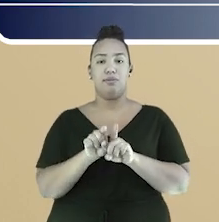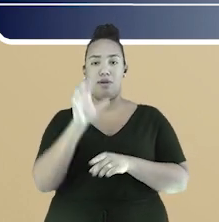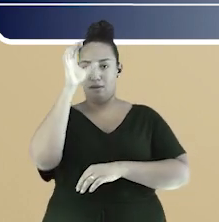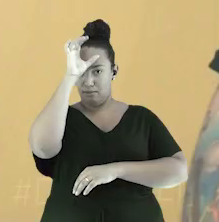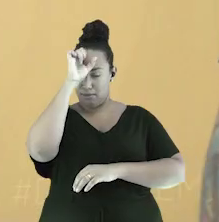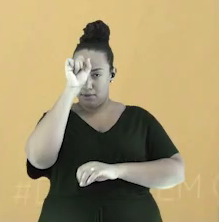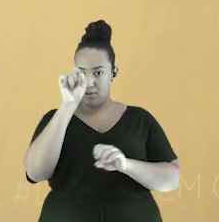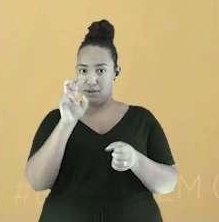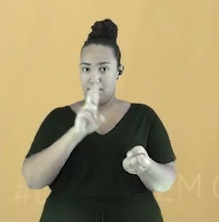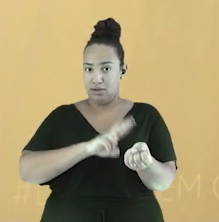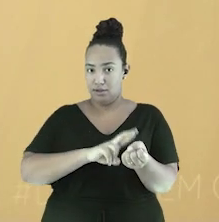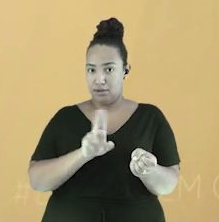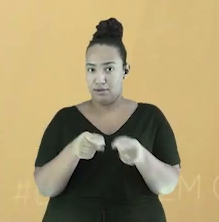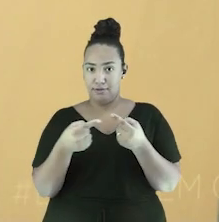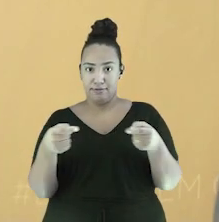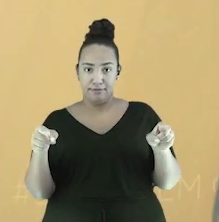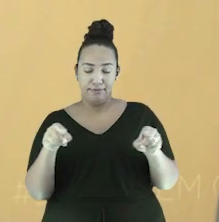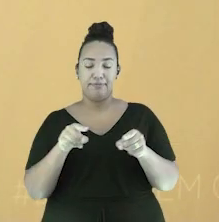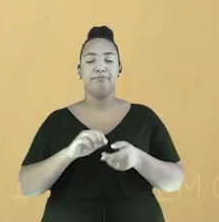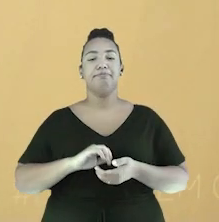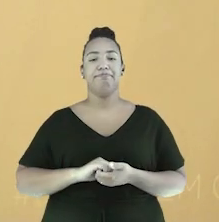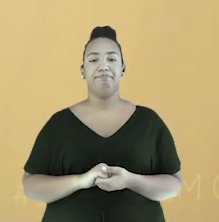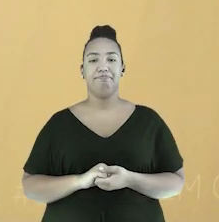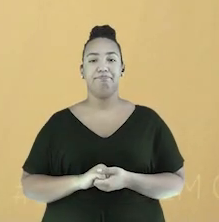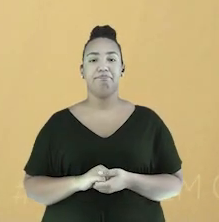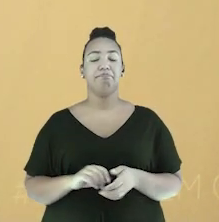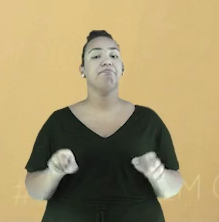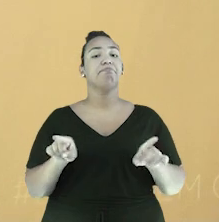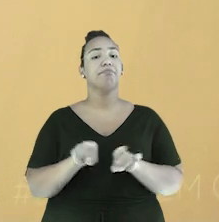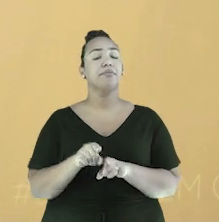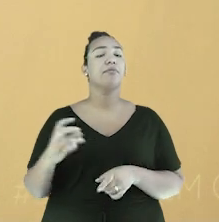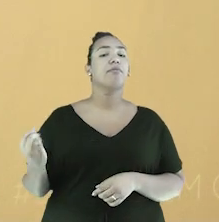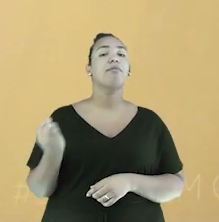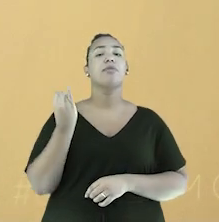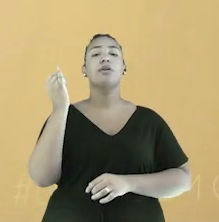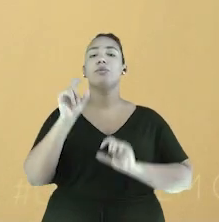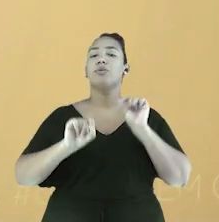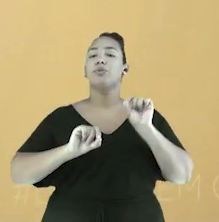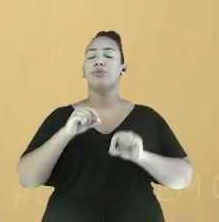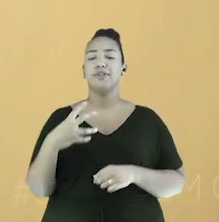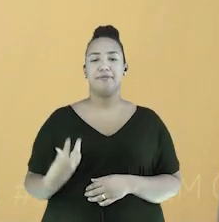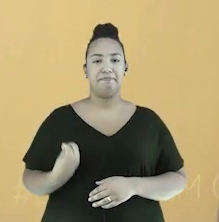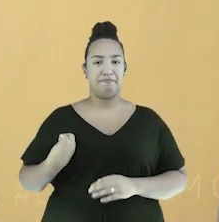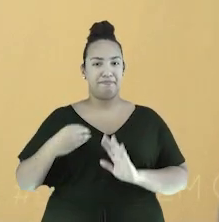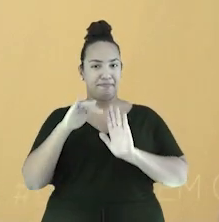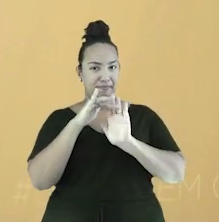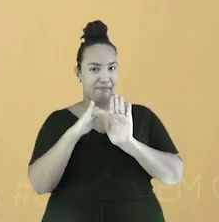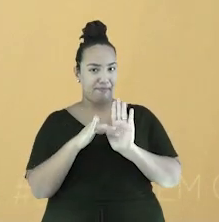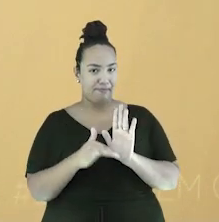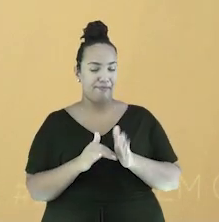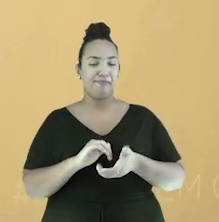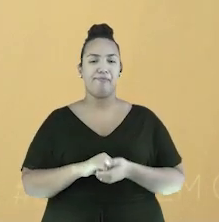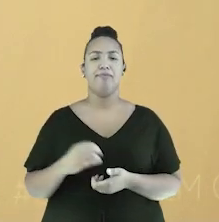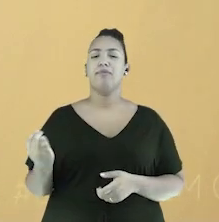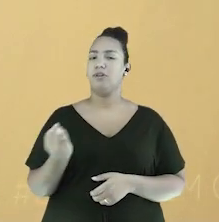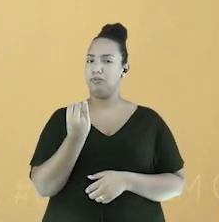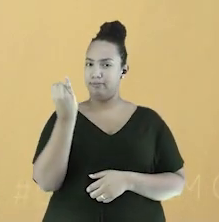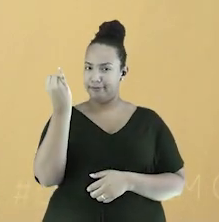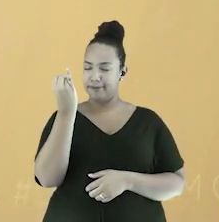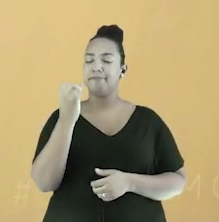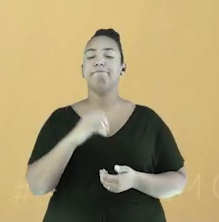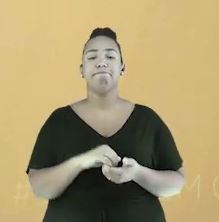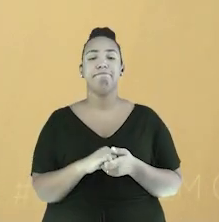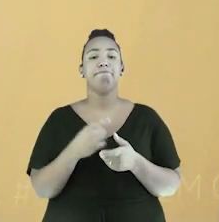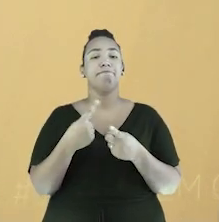musicais. Outra coisa muito importante é a nossa lista de presença. É muito importante para a gente que vocês preencham essa lista.